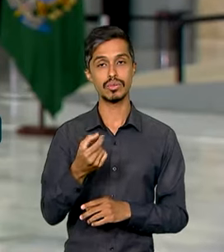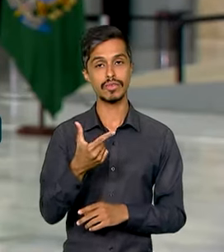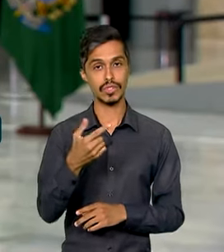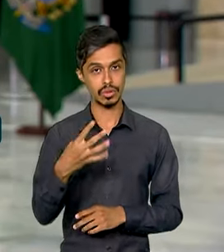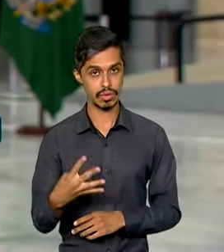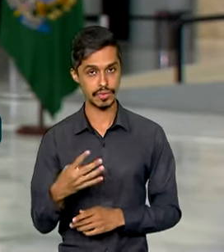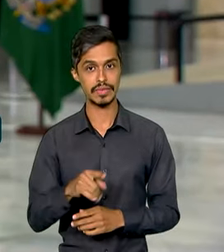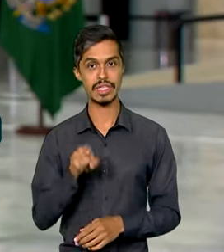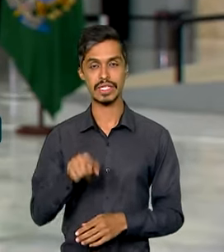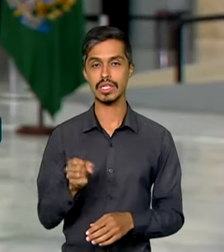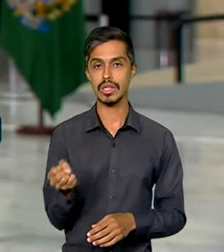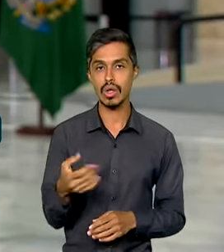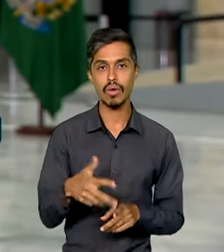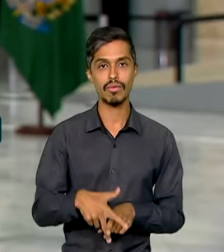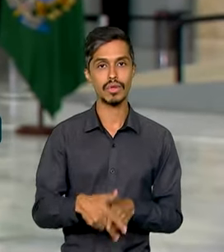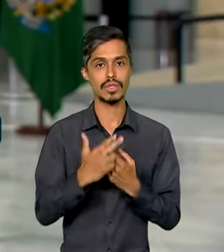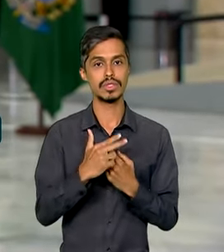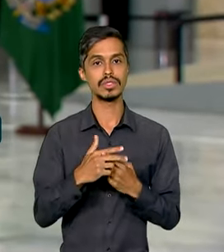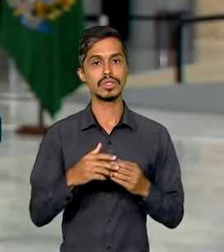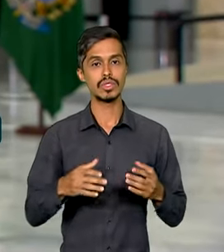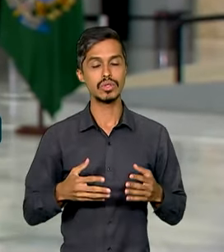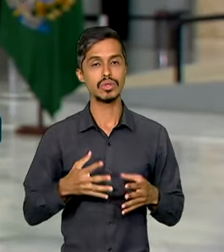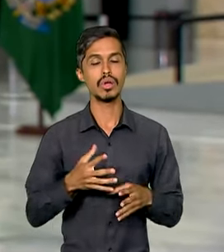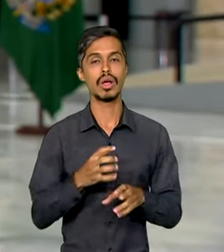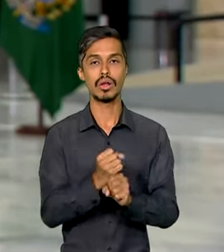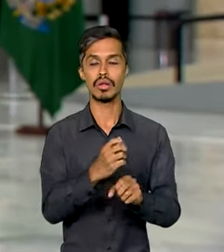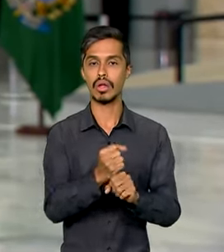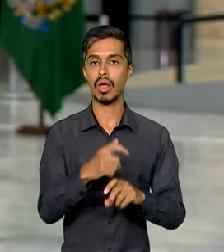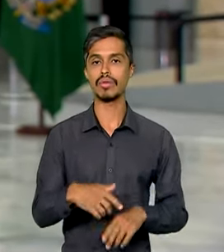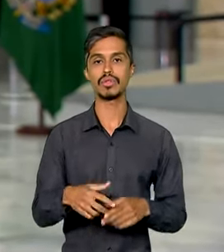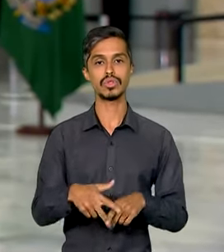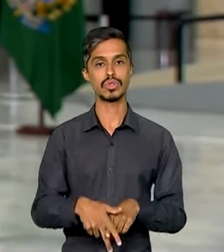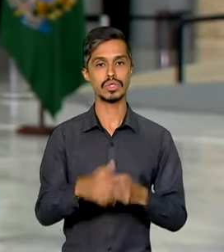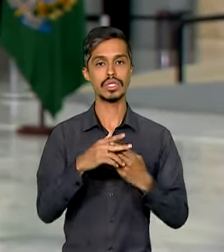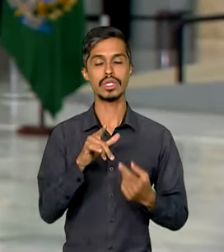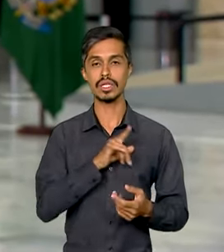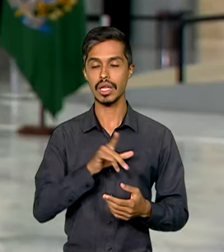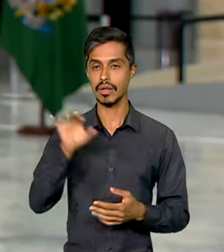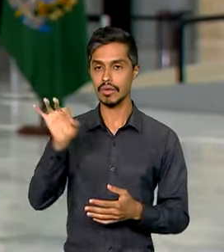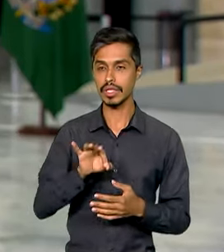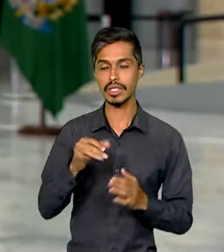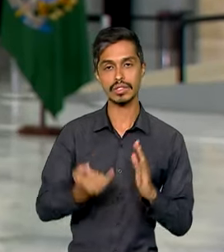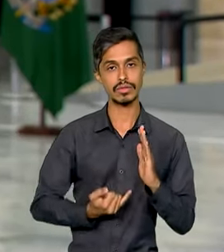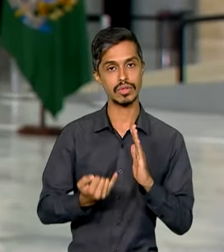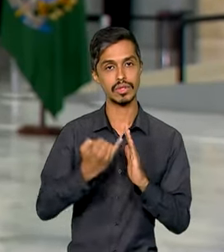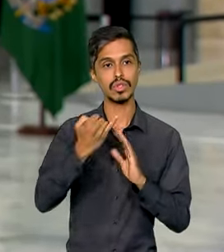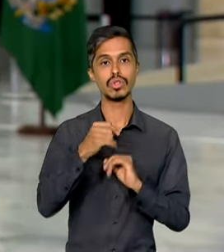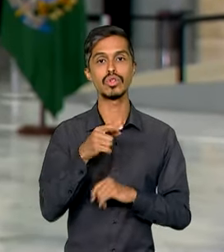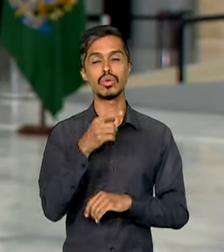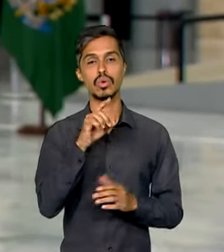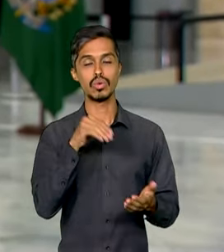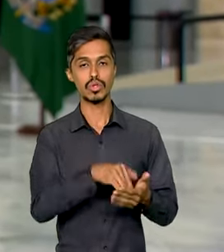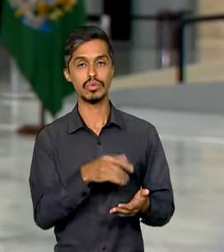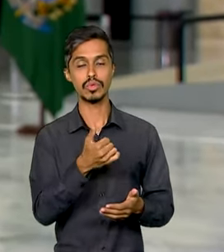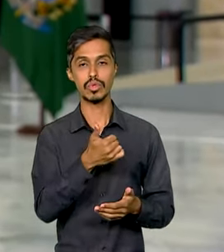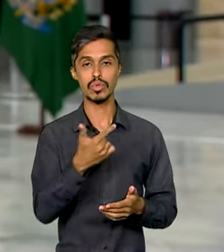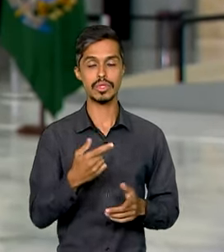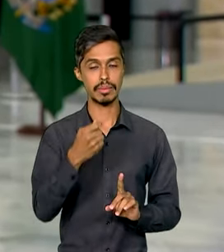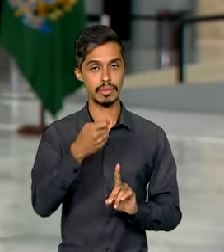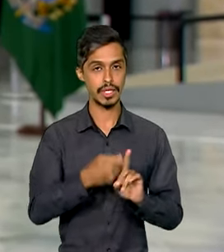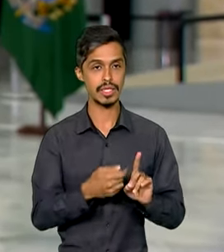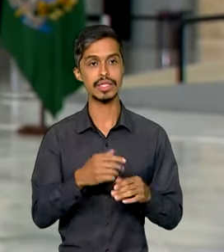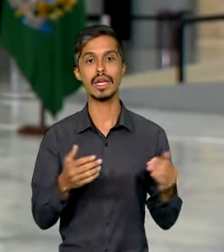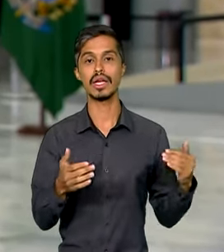Esse novo ajuste segue a fórmula de correção, que inclui o índice de inflação dos últimos 12 meses até novembro,